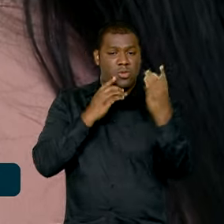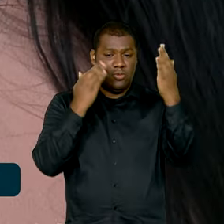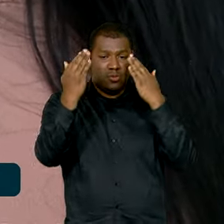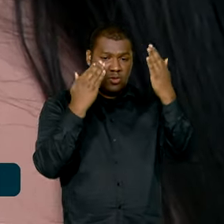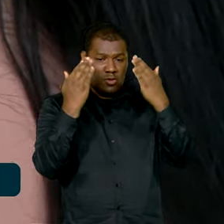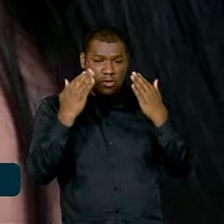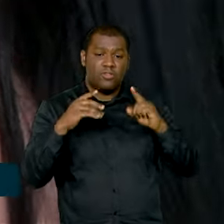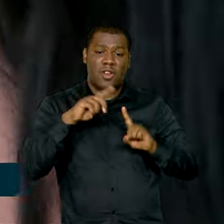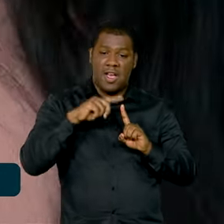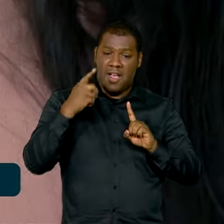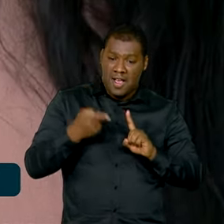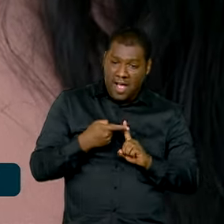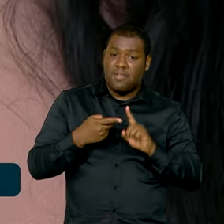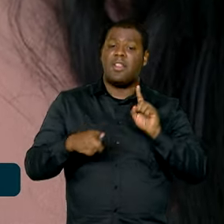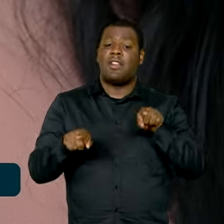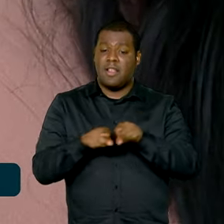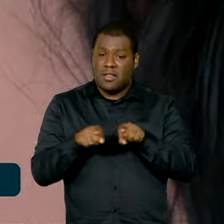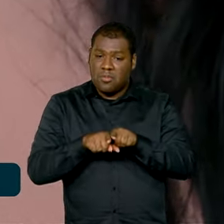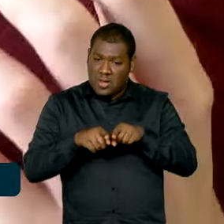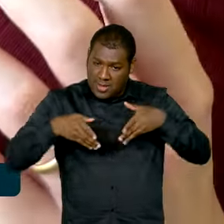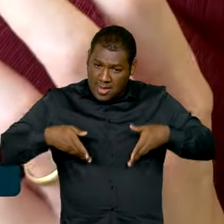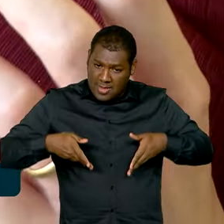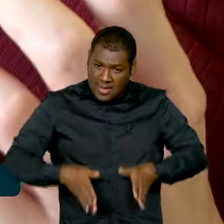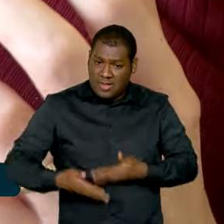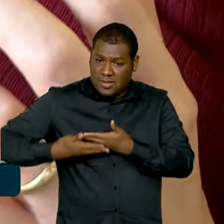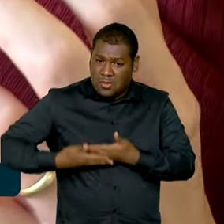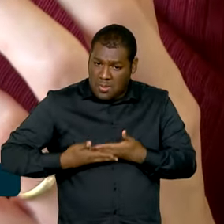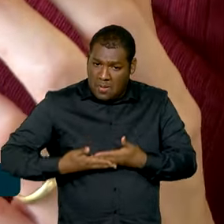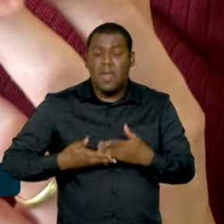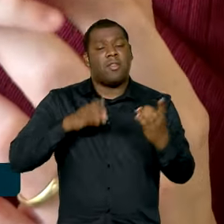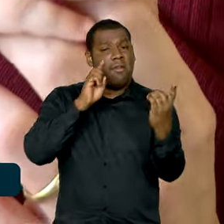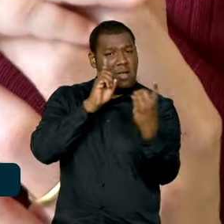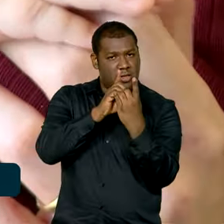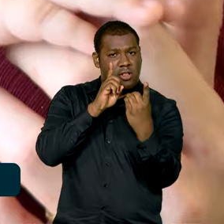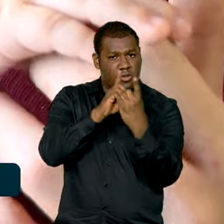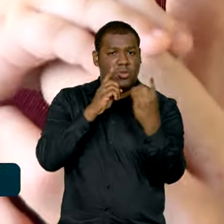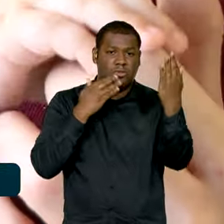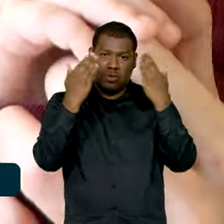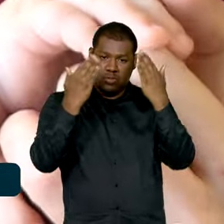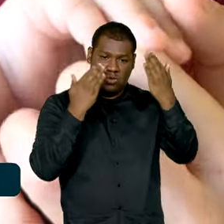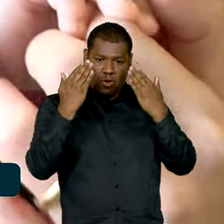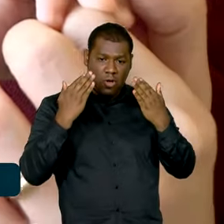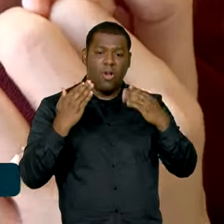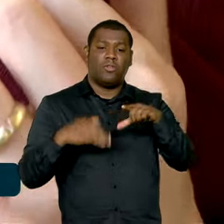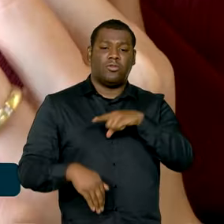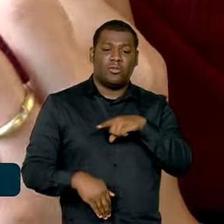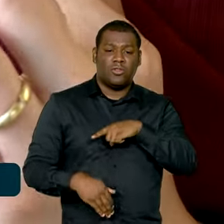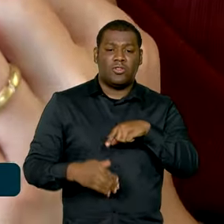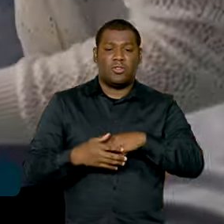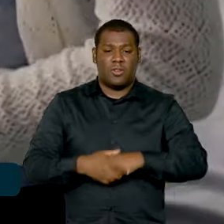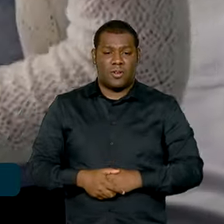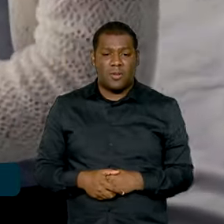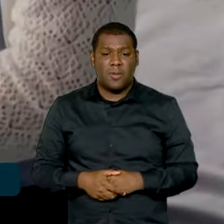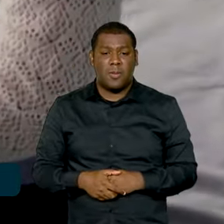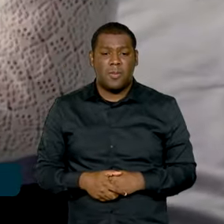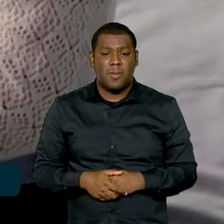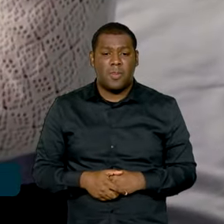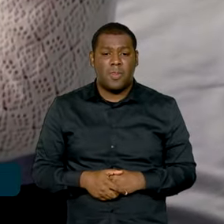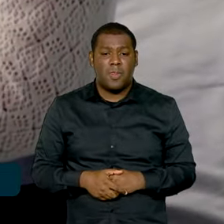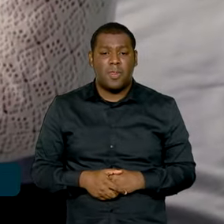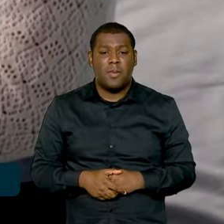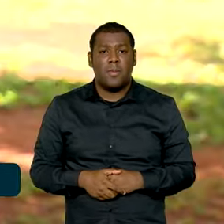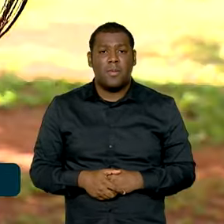e depois do parto, no SUS. Outro investimento para mães, bebês e crianças é a